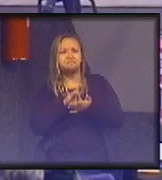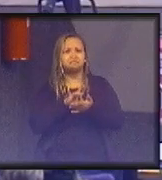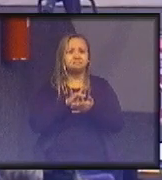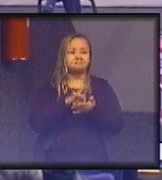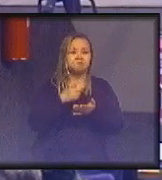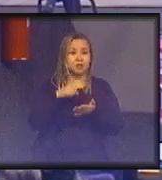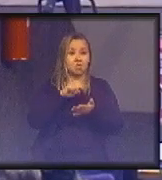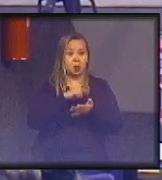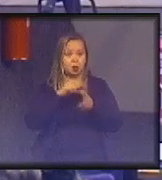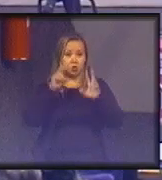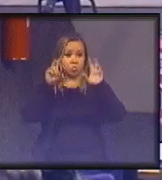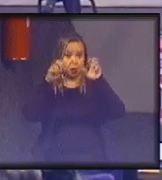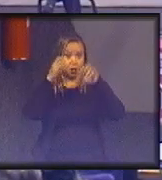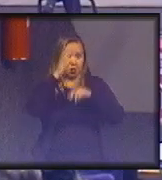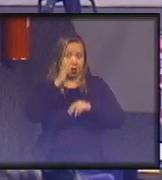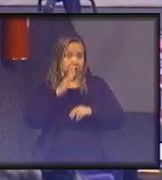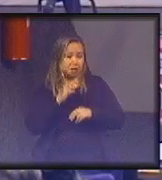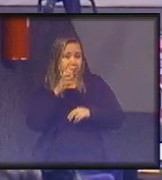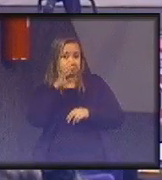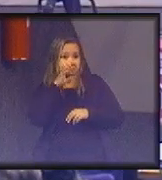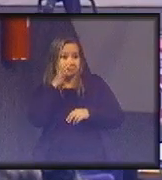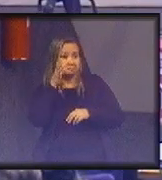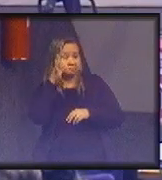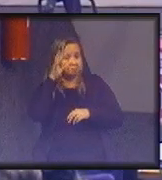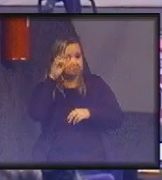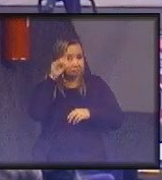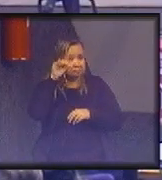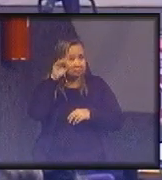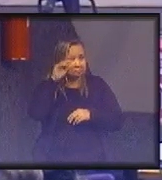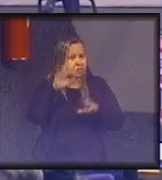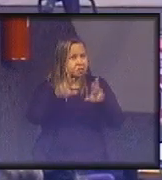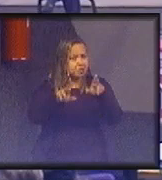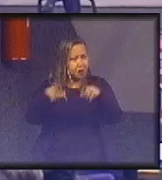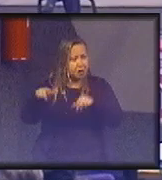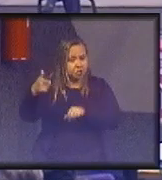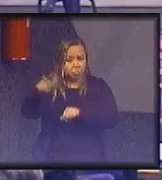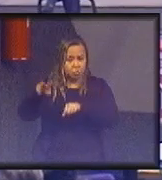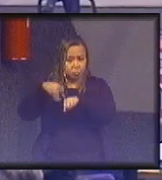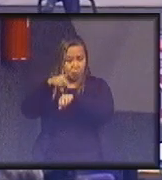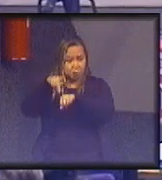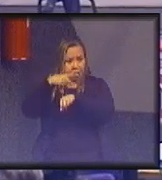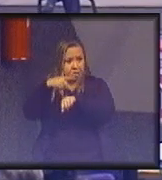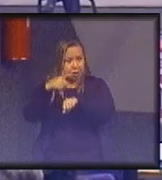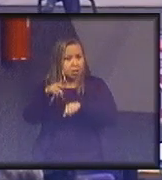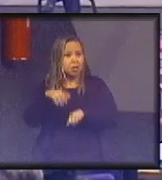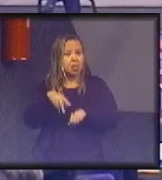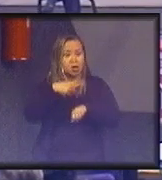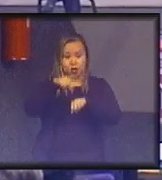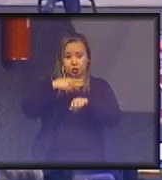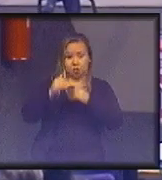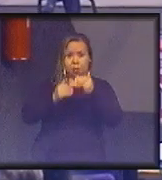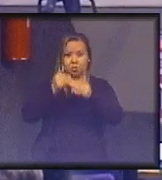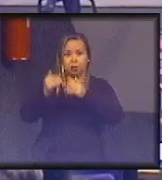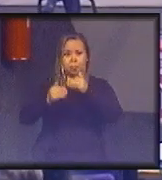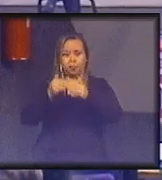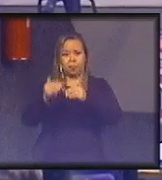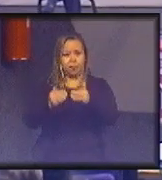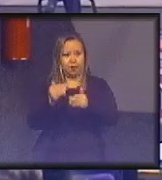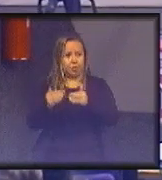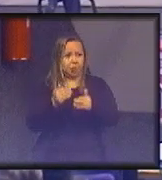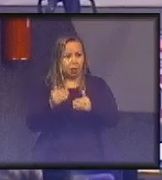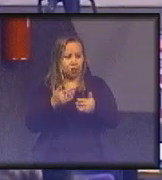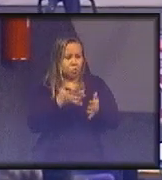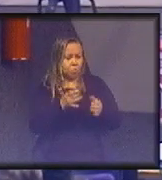antes. O caso brasileiro é curioso, porque, diferentemente de outros países, os países desenvolvidos, o